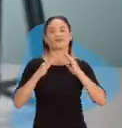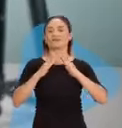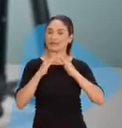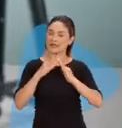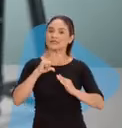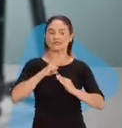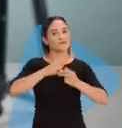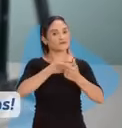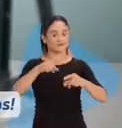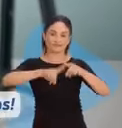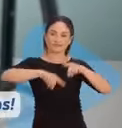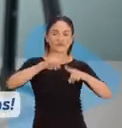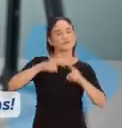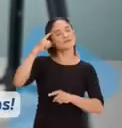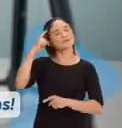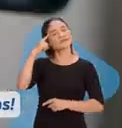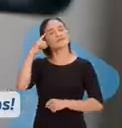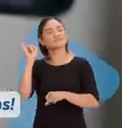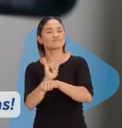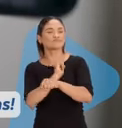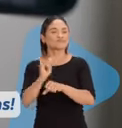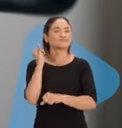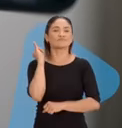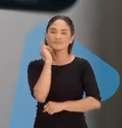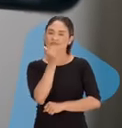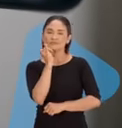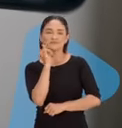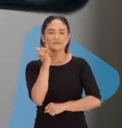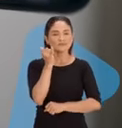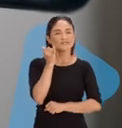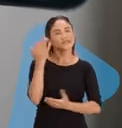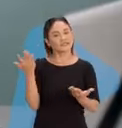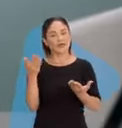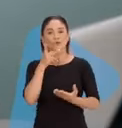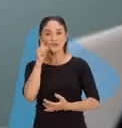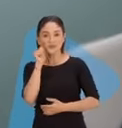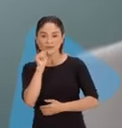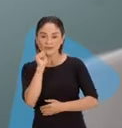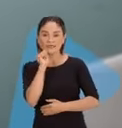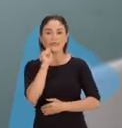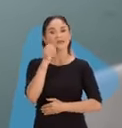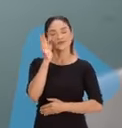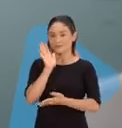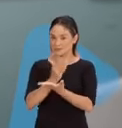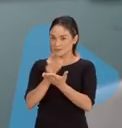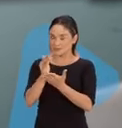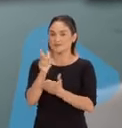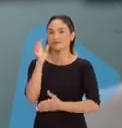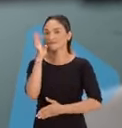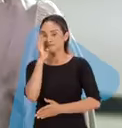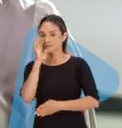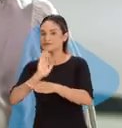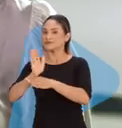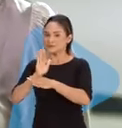aqui em casa eu tenho muitos recursos. E aí eu quero saber de uma coisa, eu vou já contar a história. E aí começaram a assistir os pais, compartilhando dos pais para outros pais, para outras